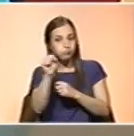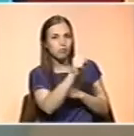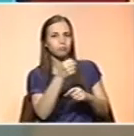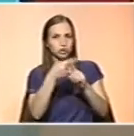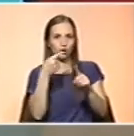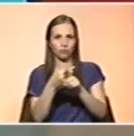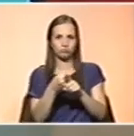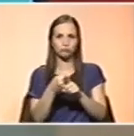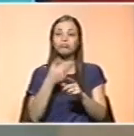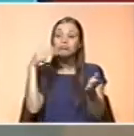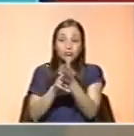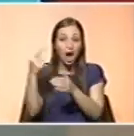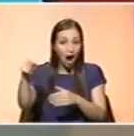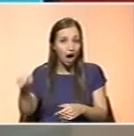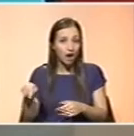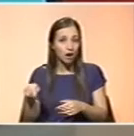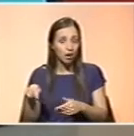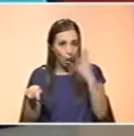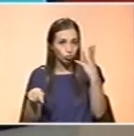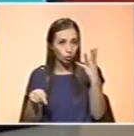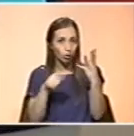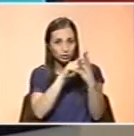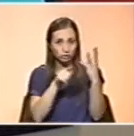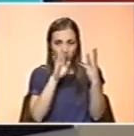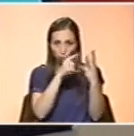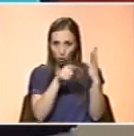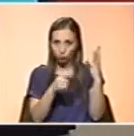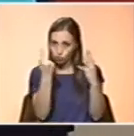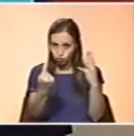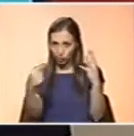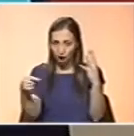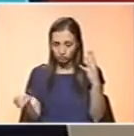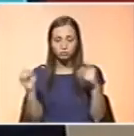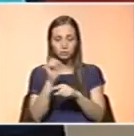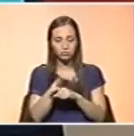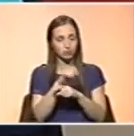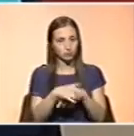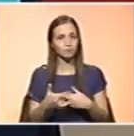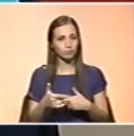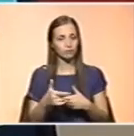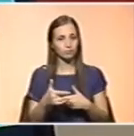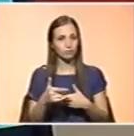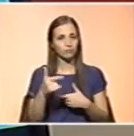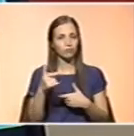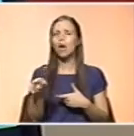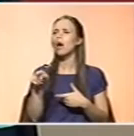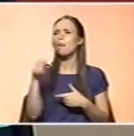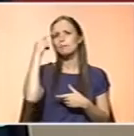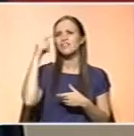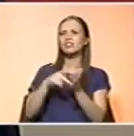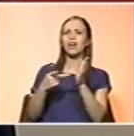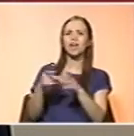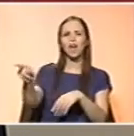E têm mesmo? Como? E têm mesmo? Sim, é o Comitê Olímpico Internacional que apresenta estes valores. Poderia ser um estratagema do nutricionista. Não,